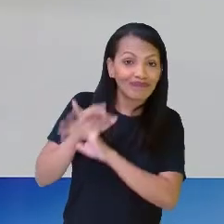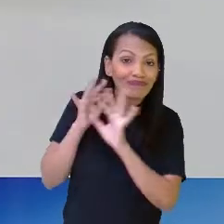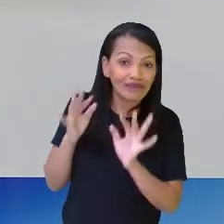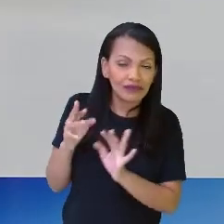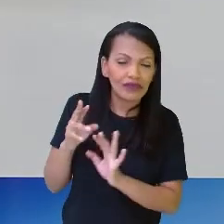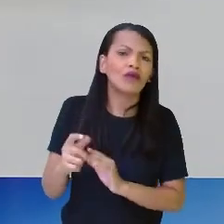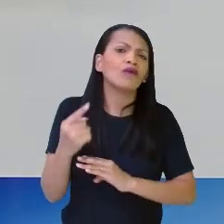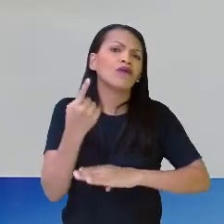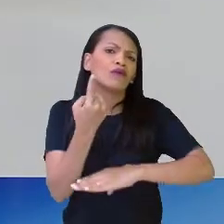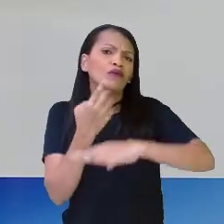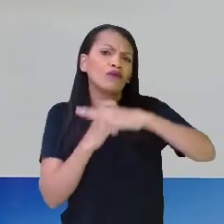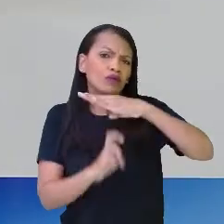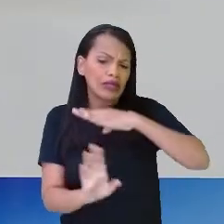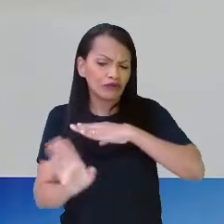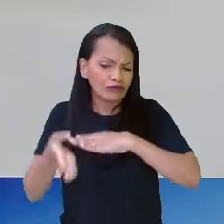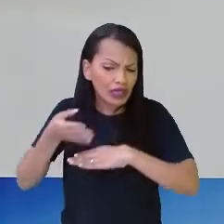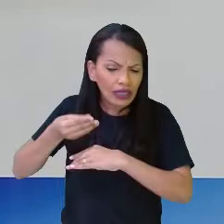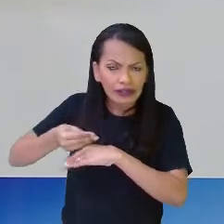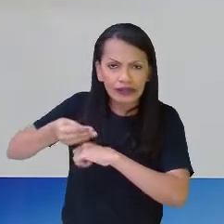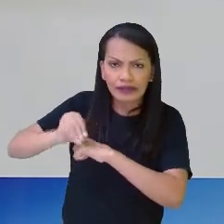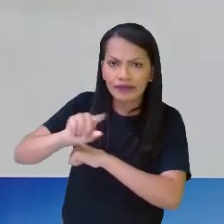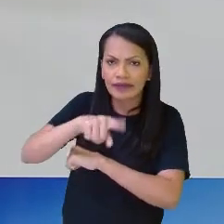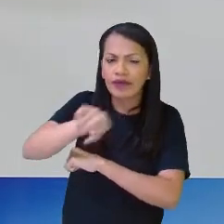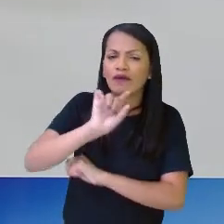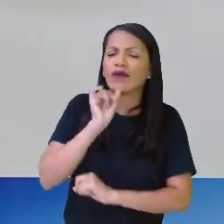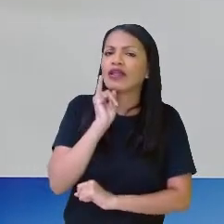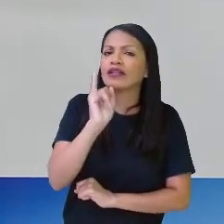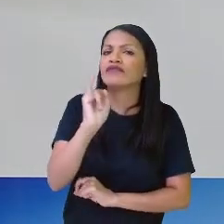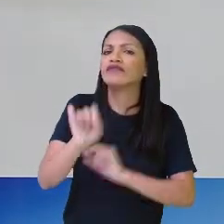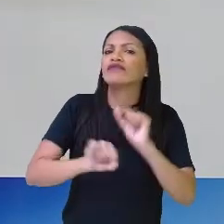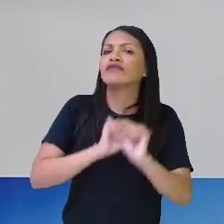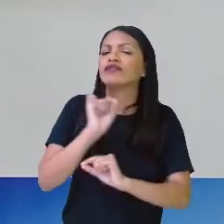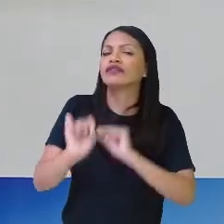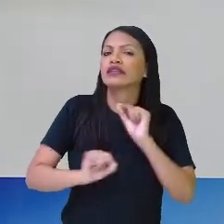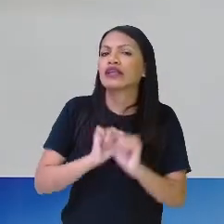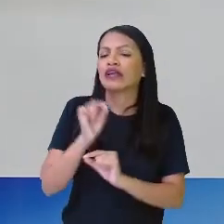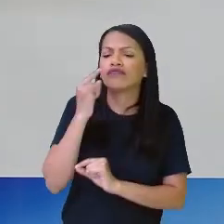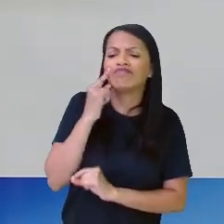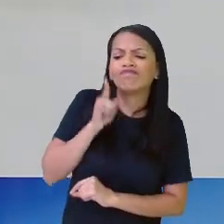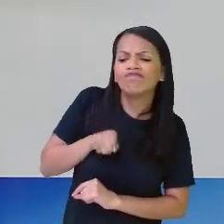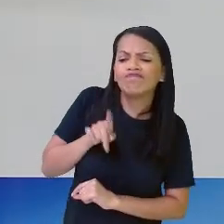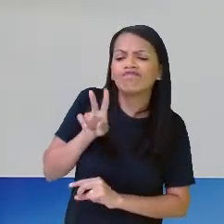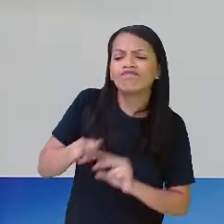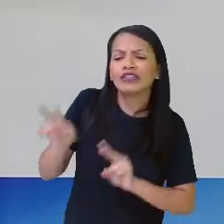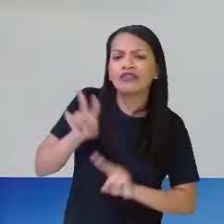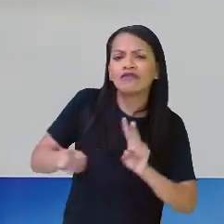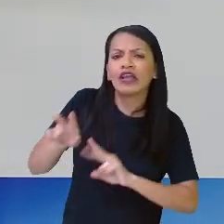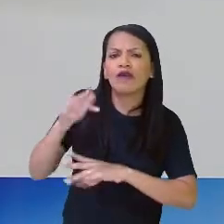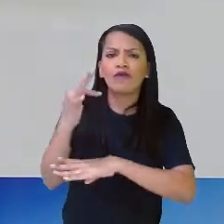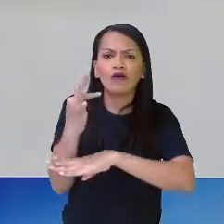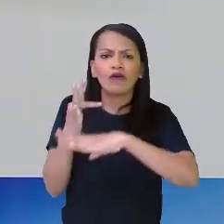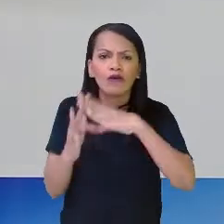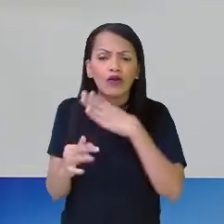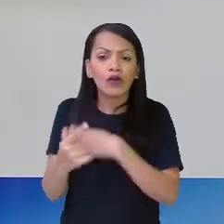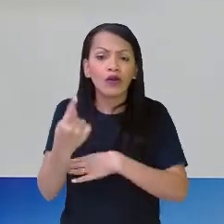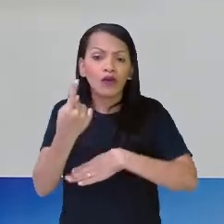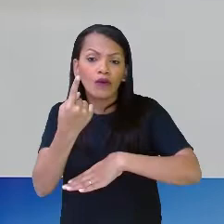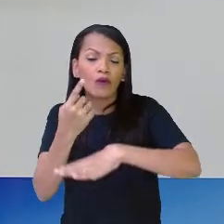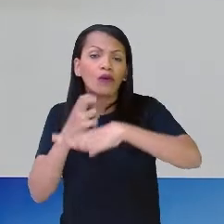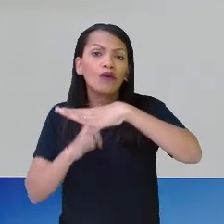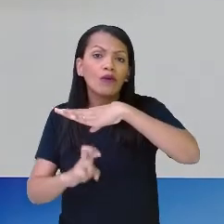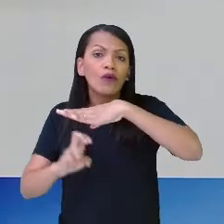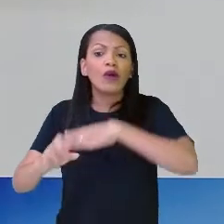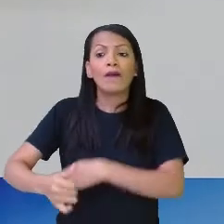Um quinto de 20. Eu dei a dica para vocês. Eu disse que quando vocês pegarem uma fração, como tem aqui, um quinto, o